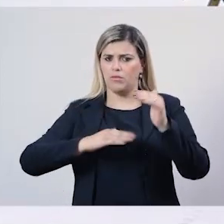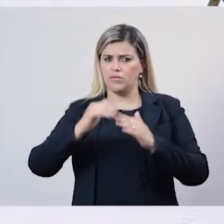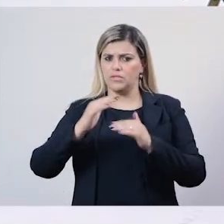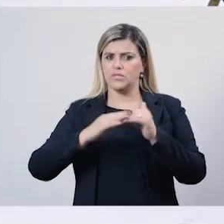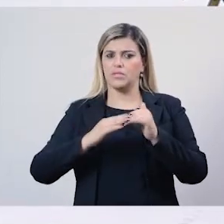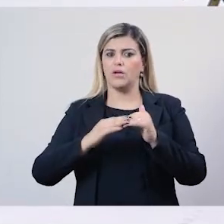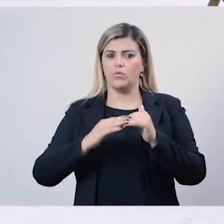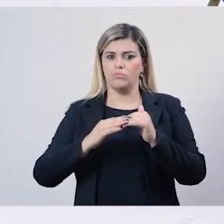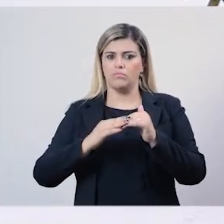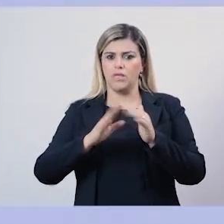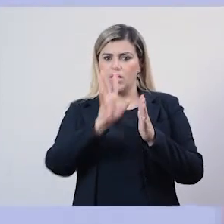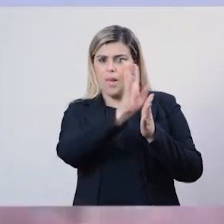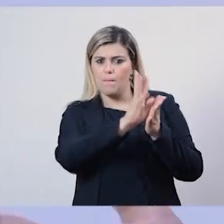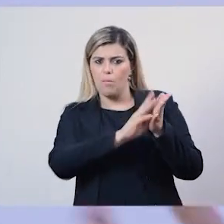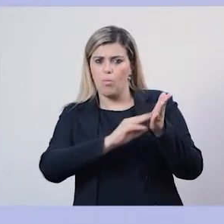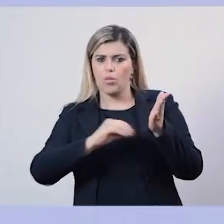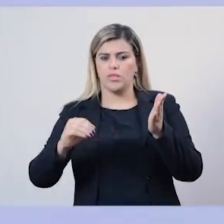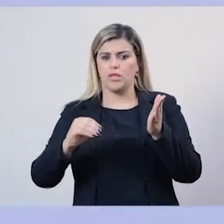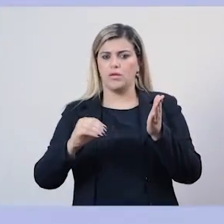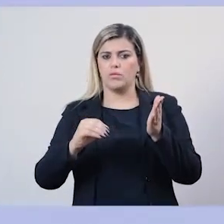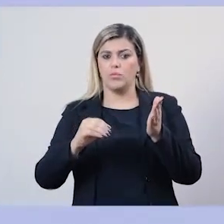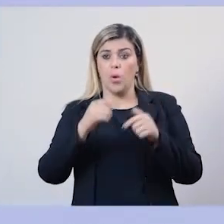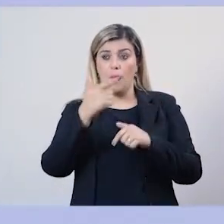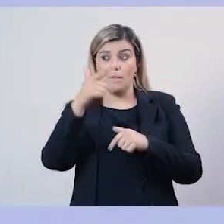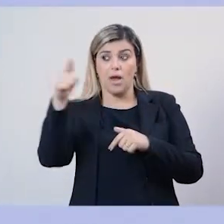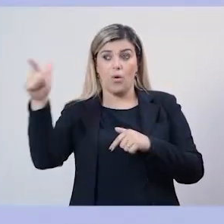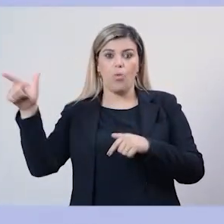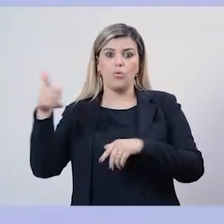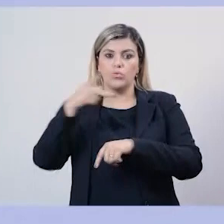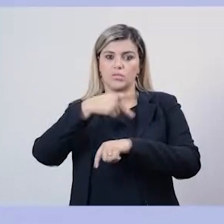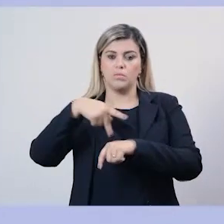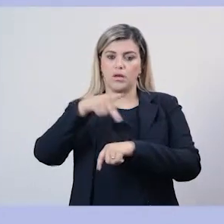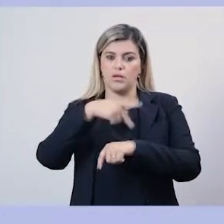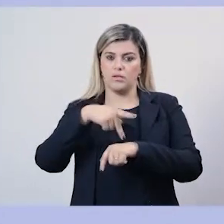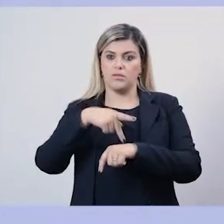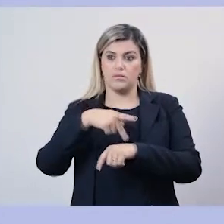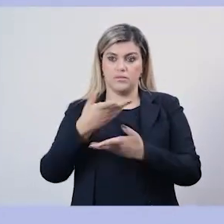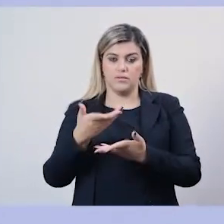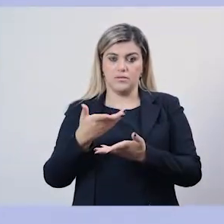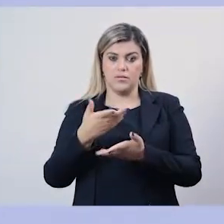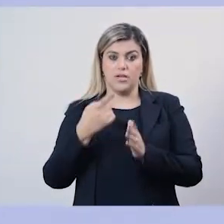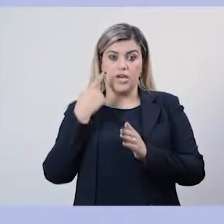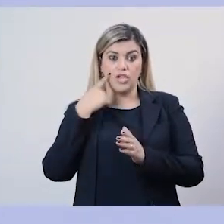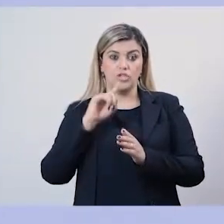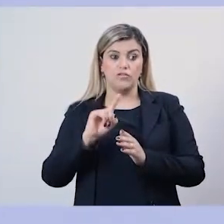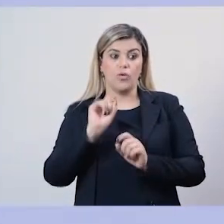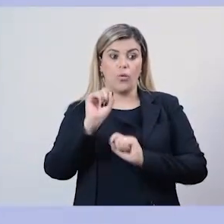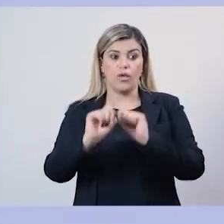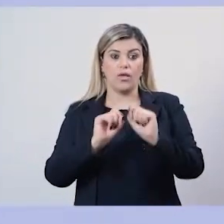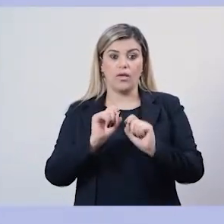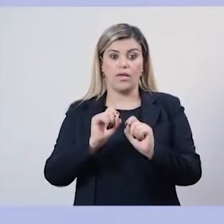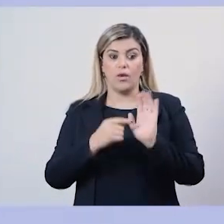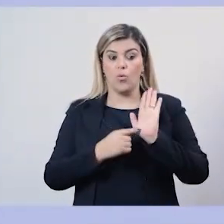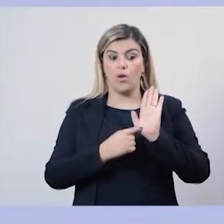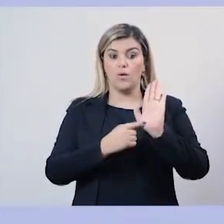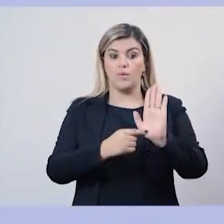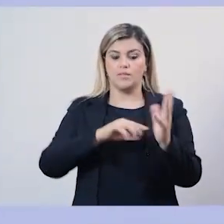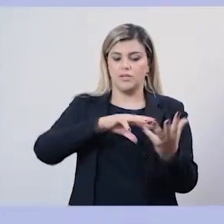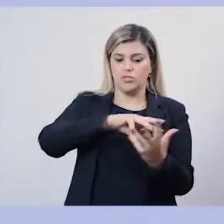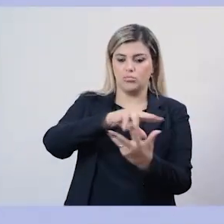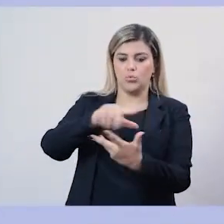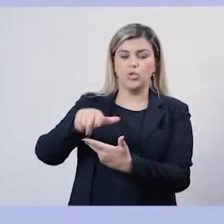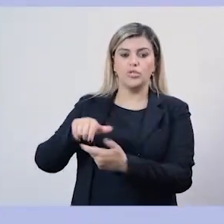profissão que é modelo, até, para outros países. A gente vê os nossos representantes das entidades